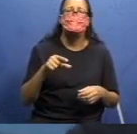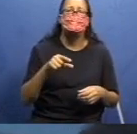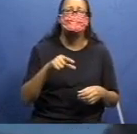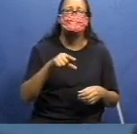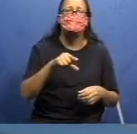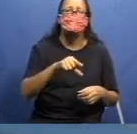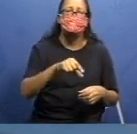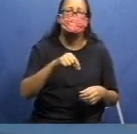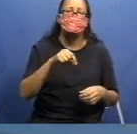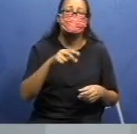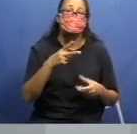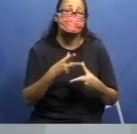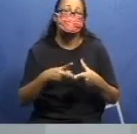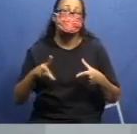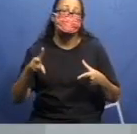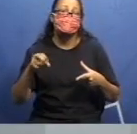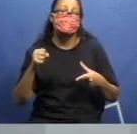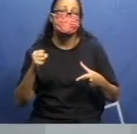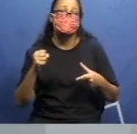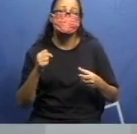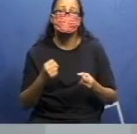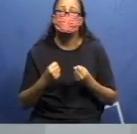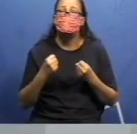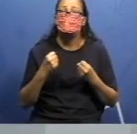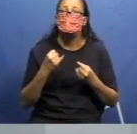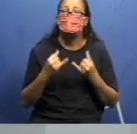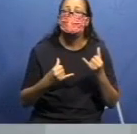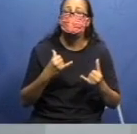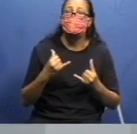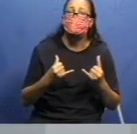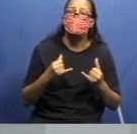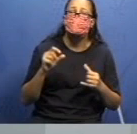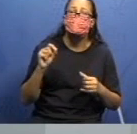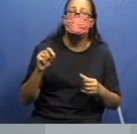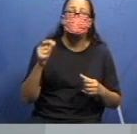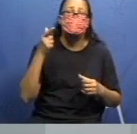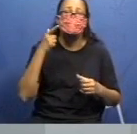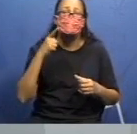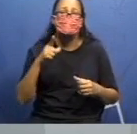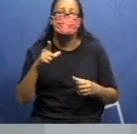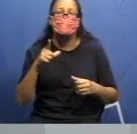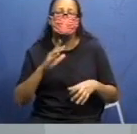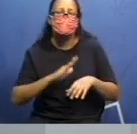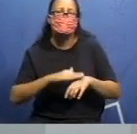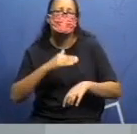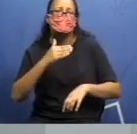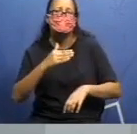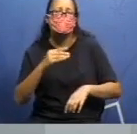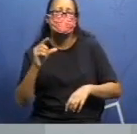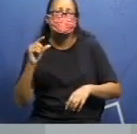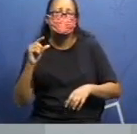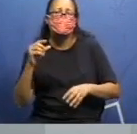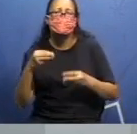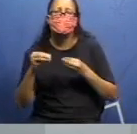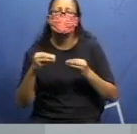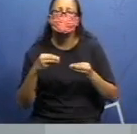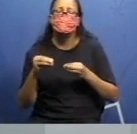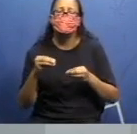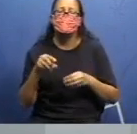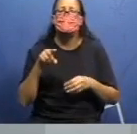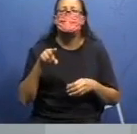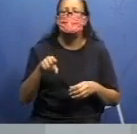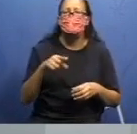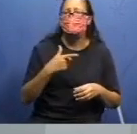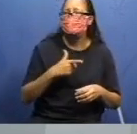Vence a nossa brincadeira. Quem conseguir pegar mais tampinhas? Se você não tem ninguém para brincar,